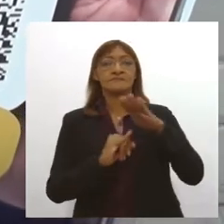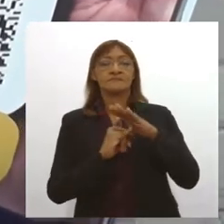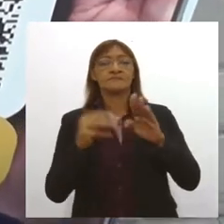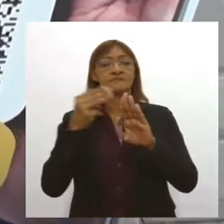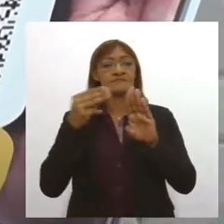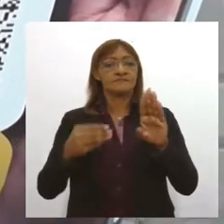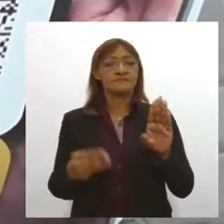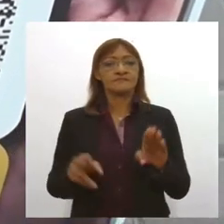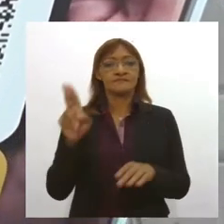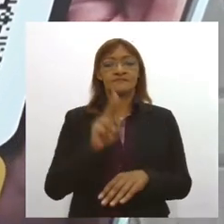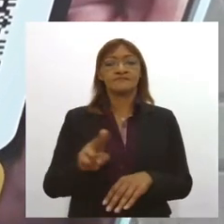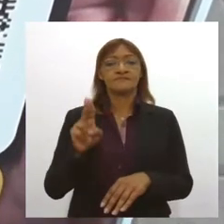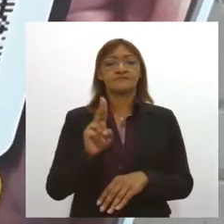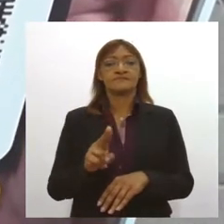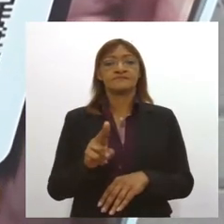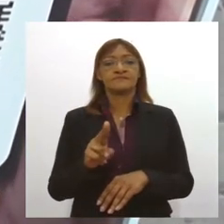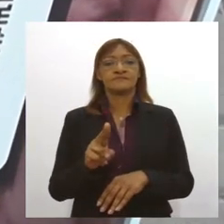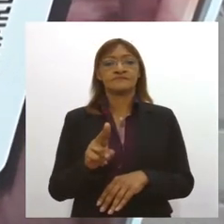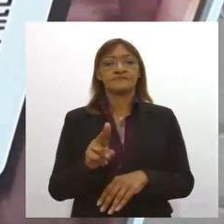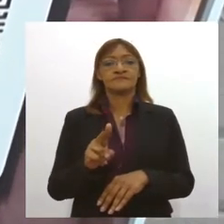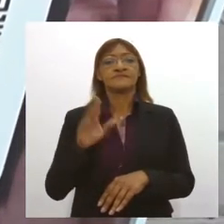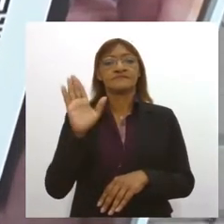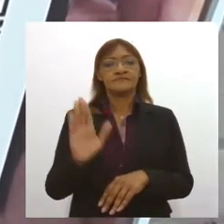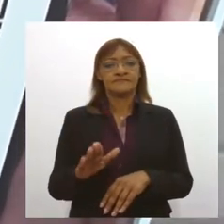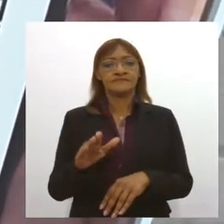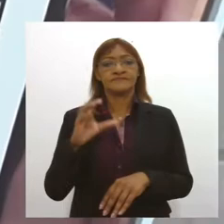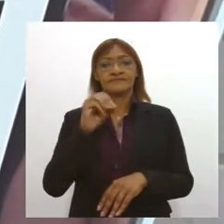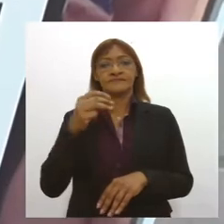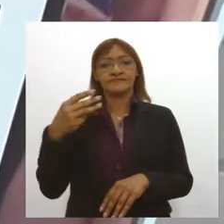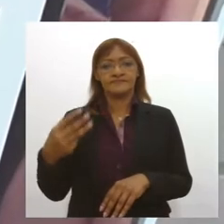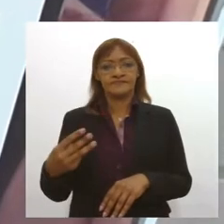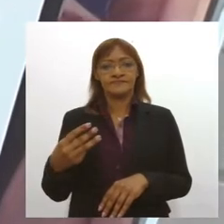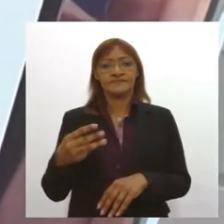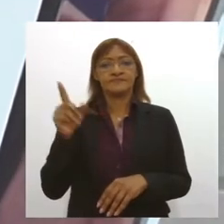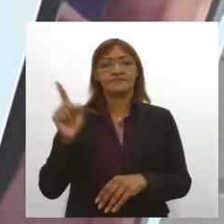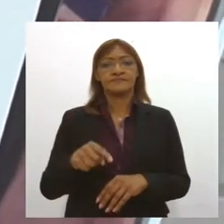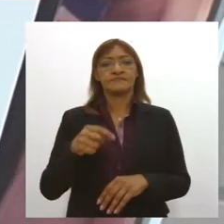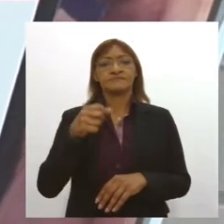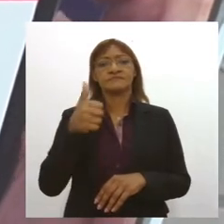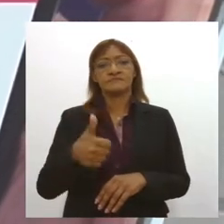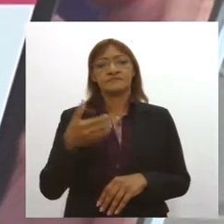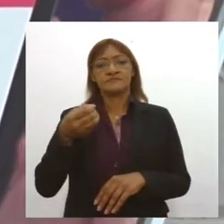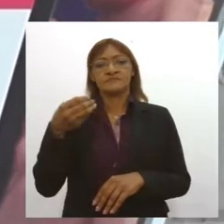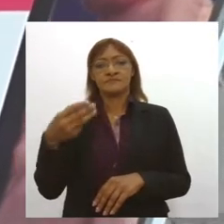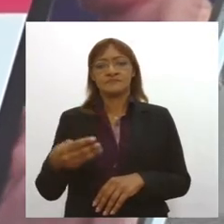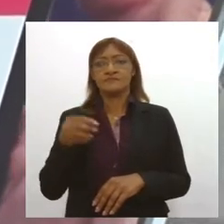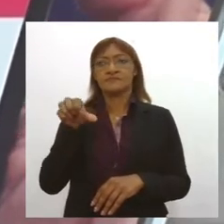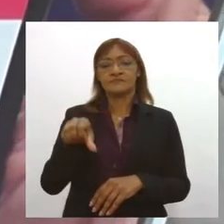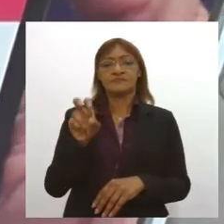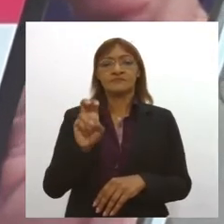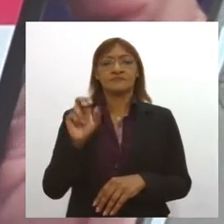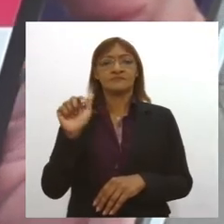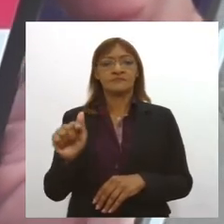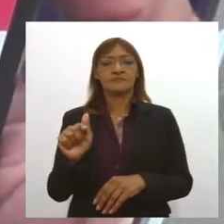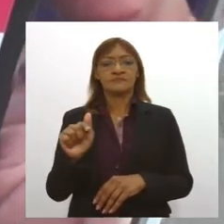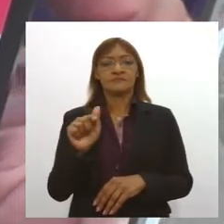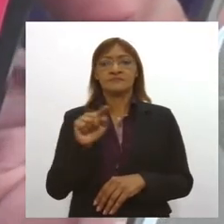utilizando os seguintes dados. Conta Corrente 03, barra 103, 9573,